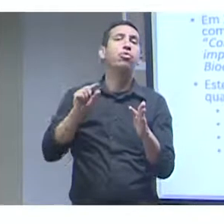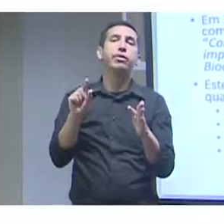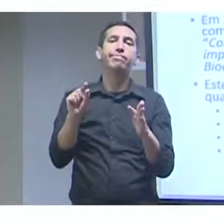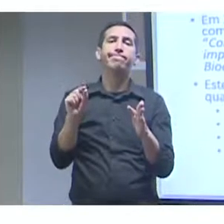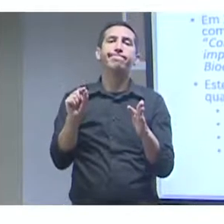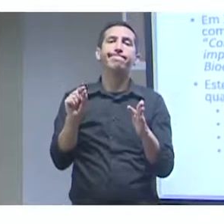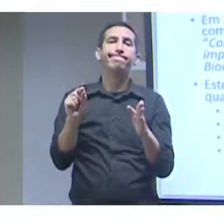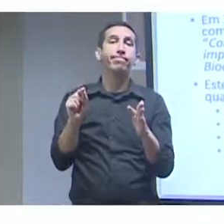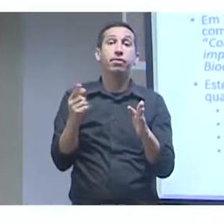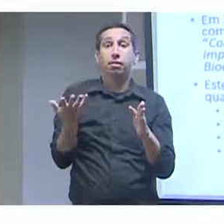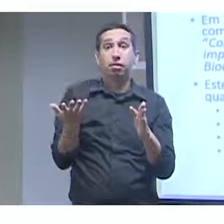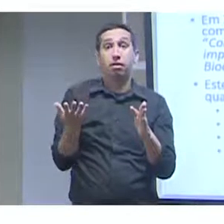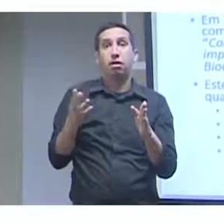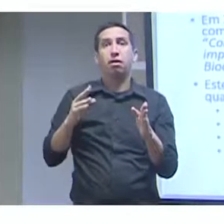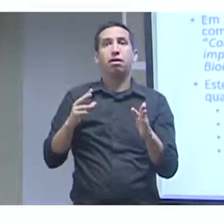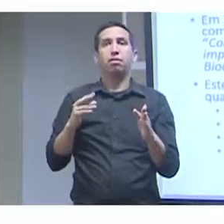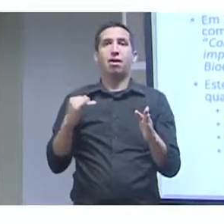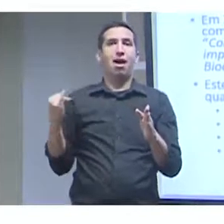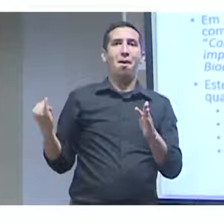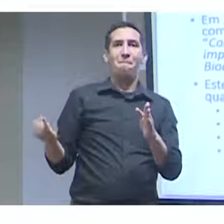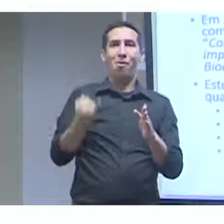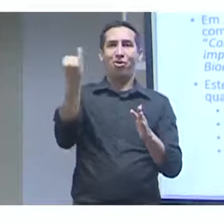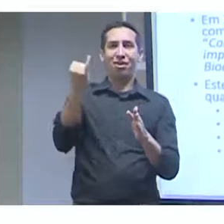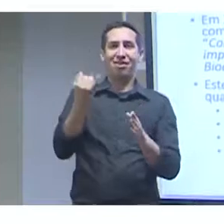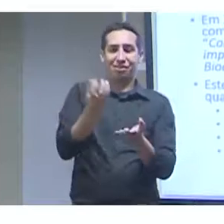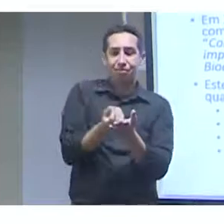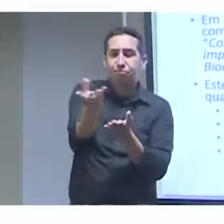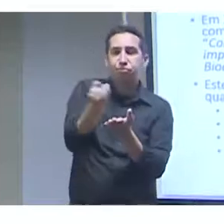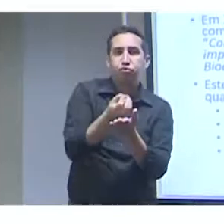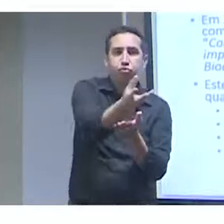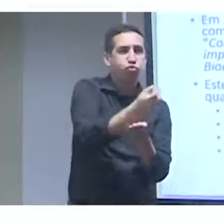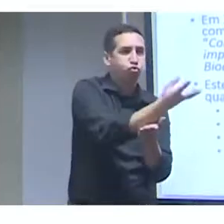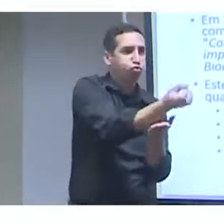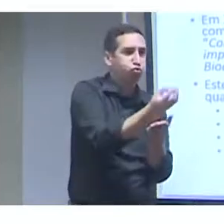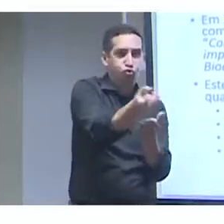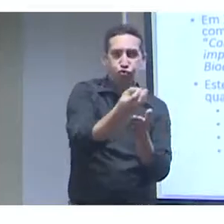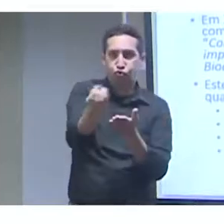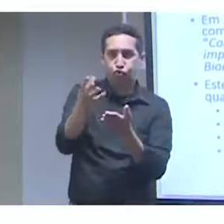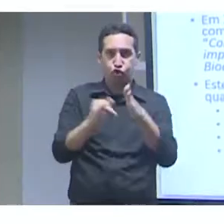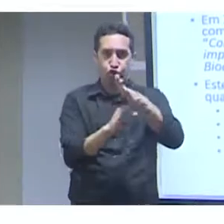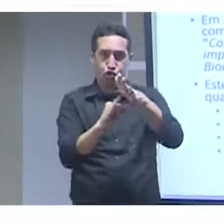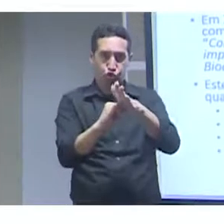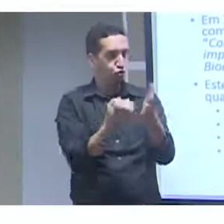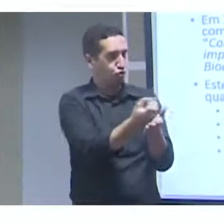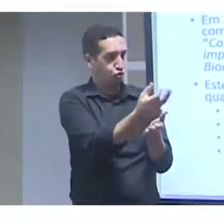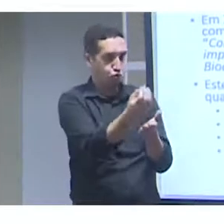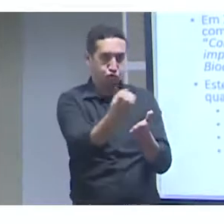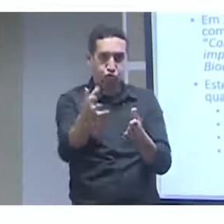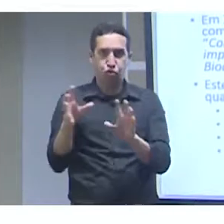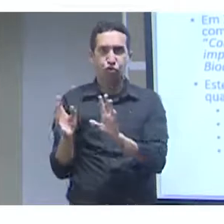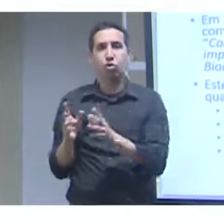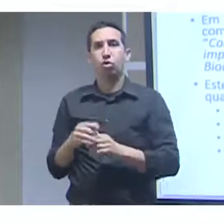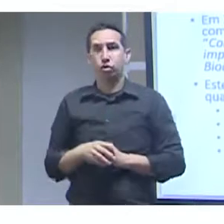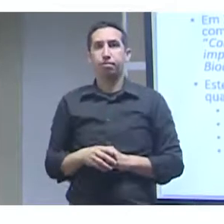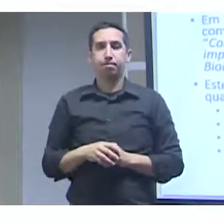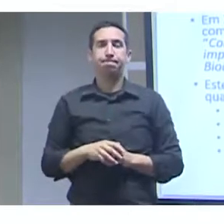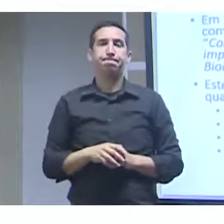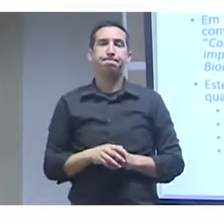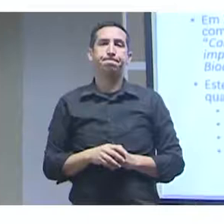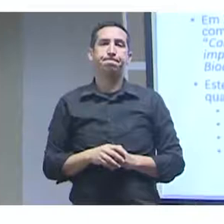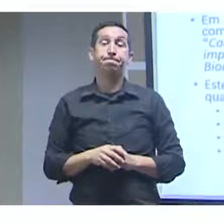e logo já se sentiu uma necessidade ou as vantagens de se compartilhar esses dados entre